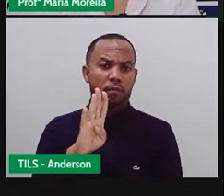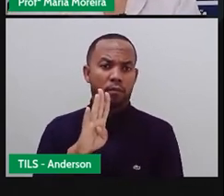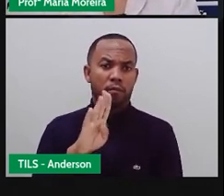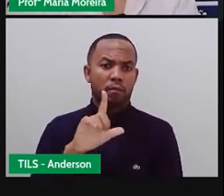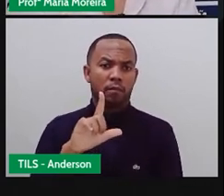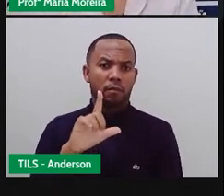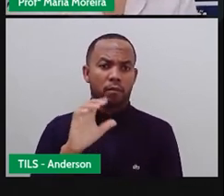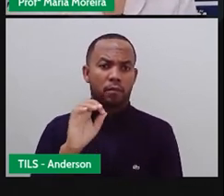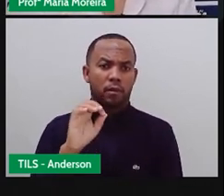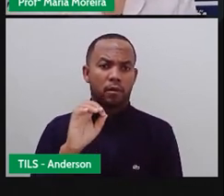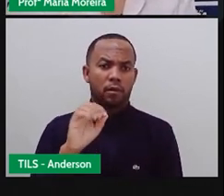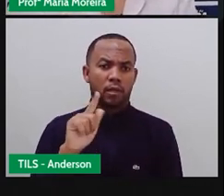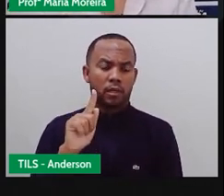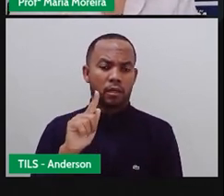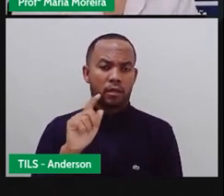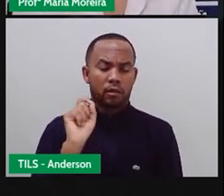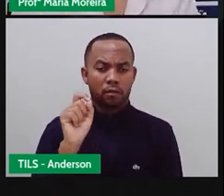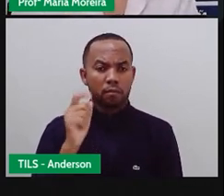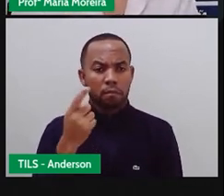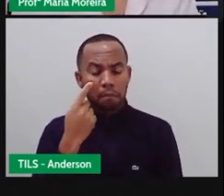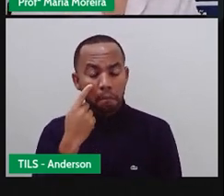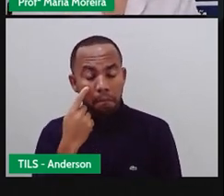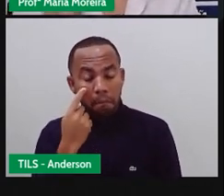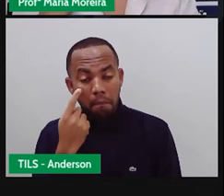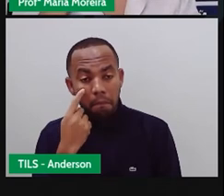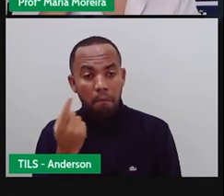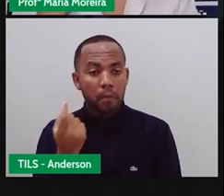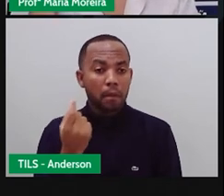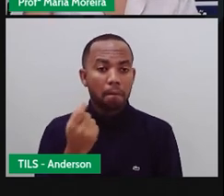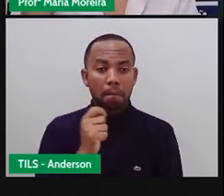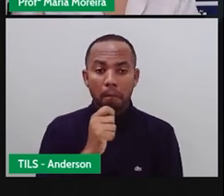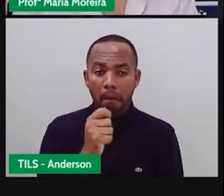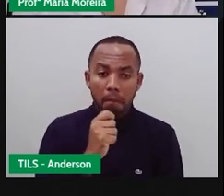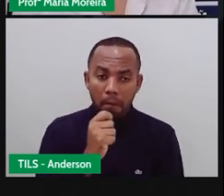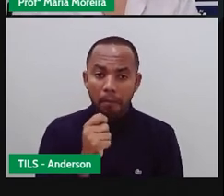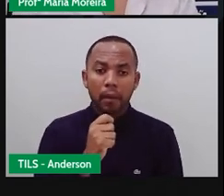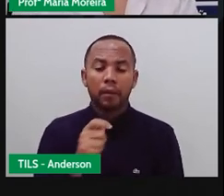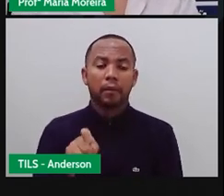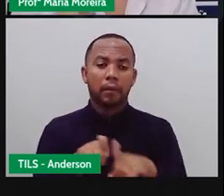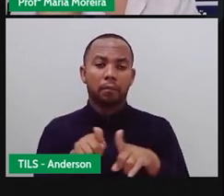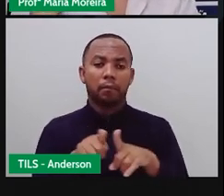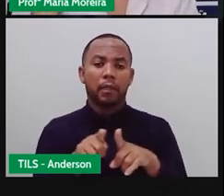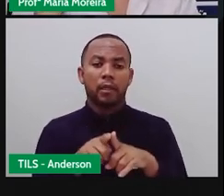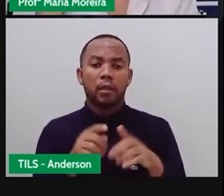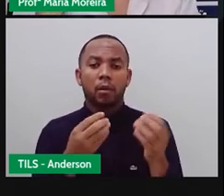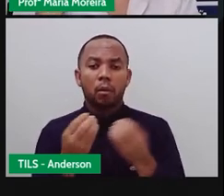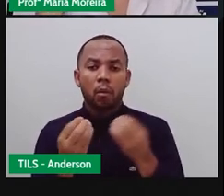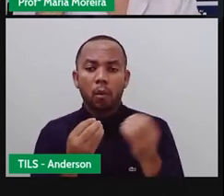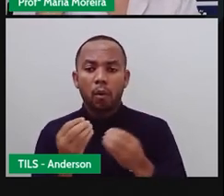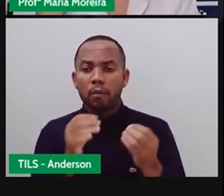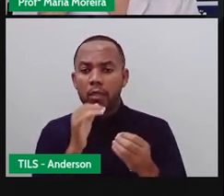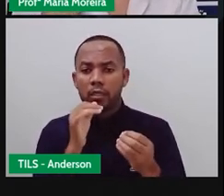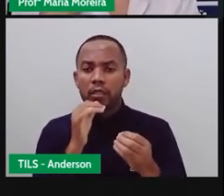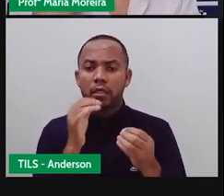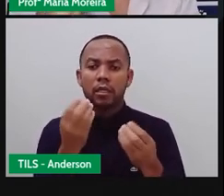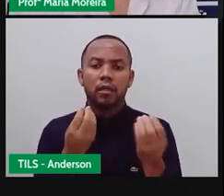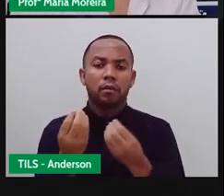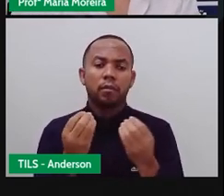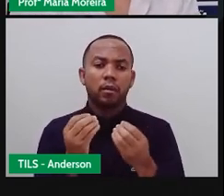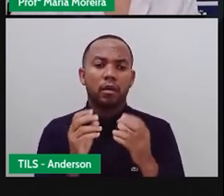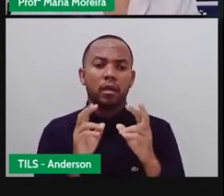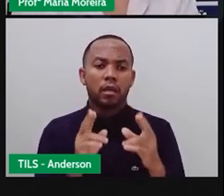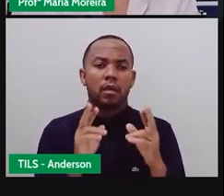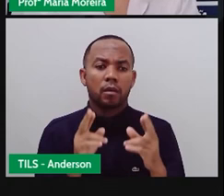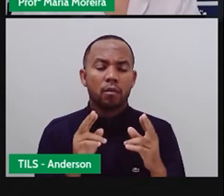virtual. A diferença, na verdade, a ideia original de um blog é que ele fosse como uma